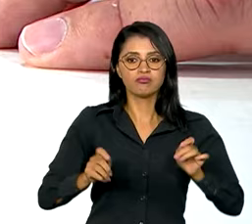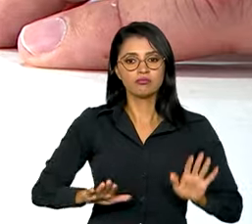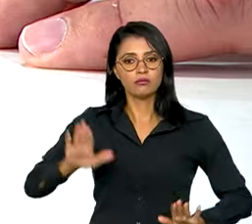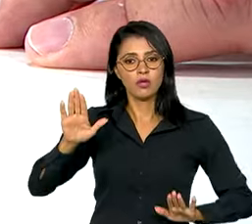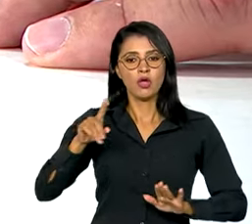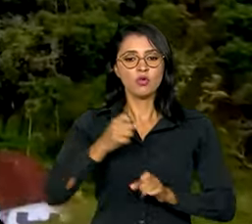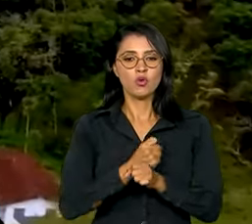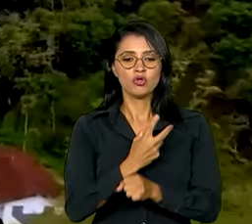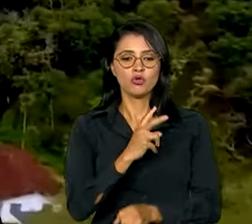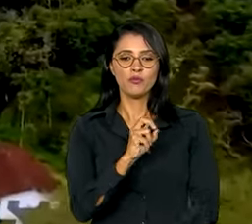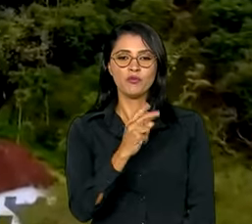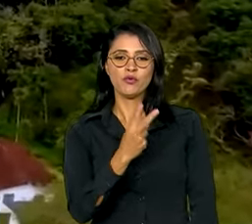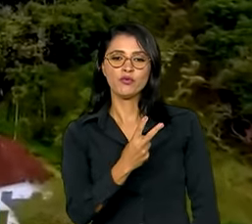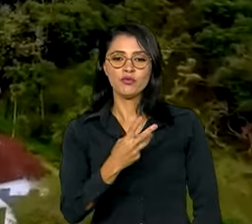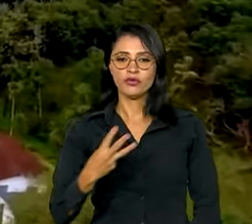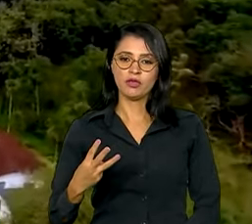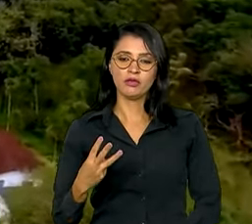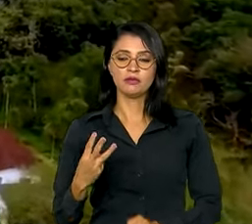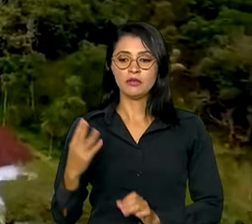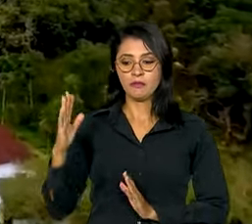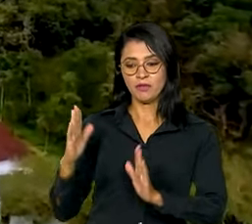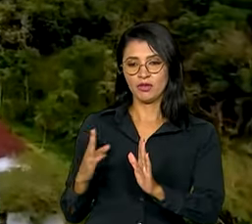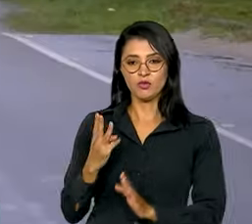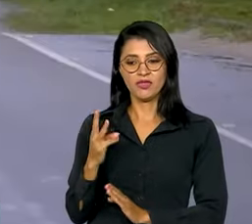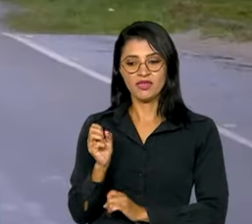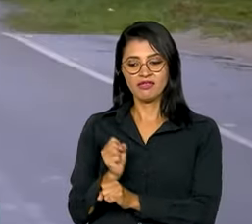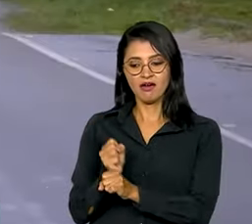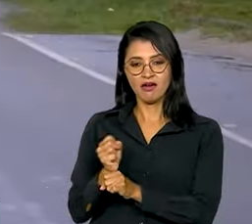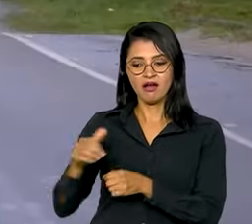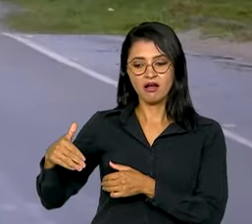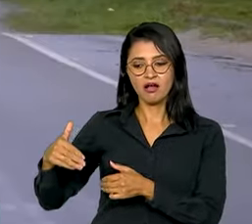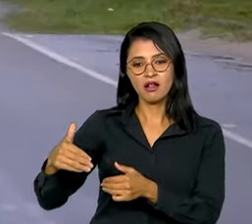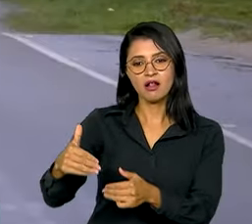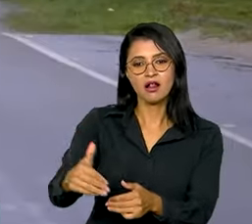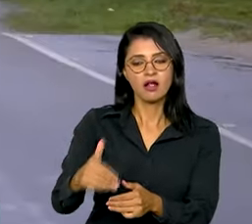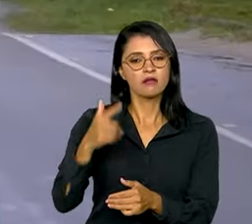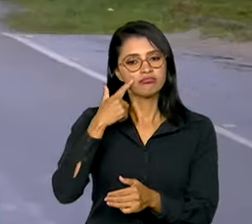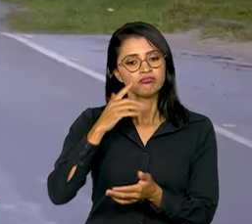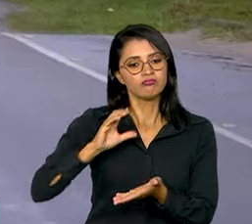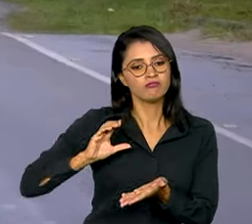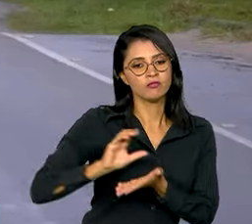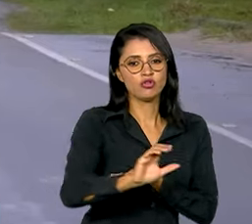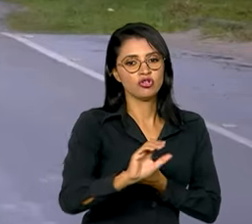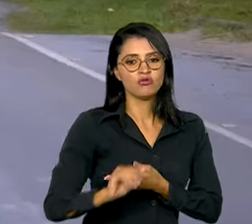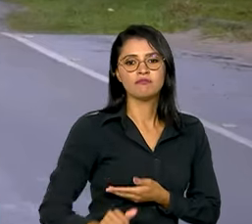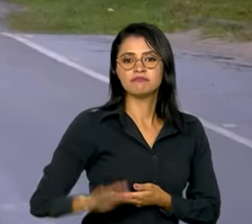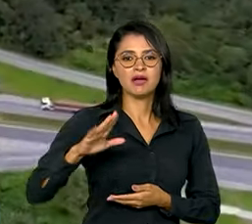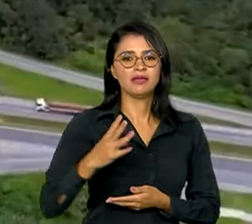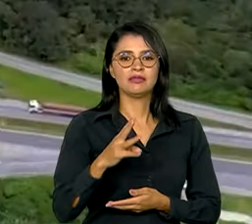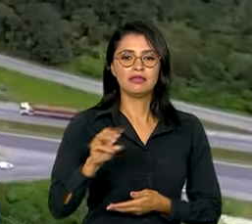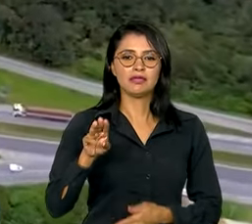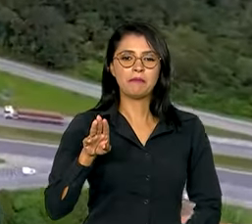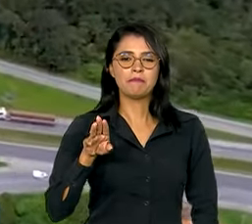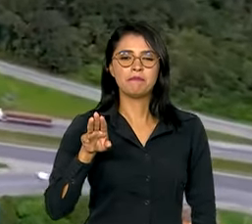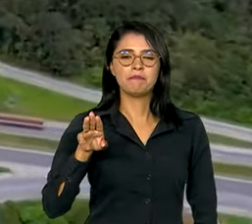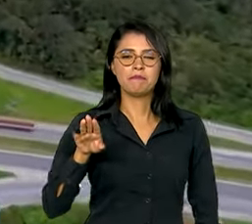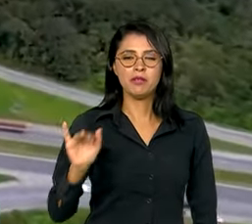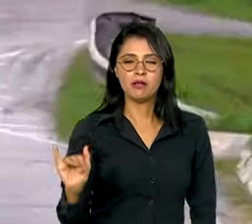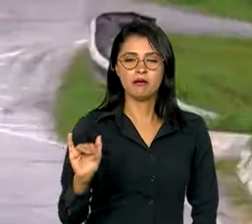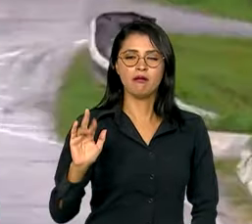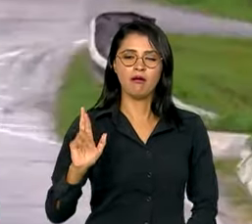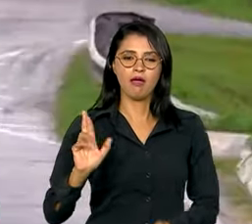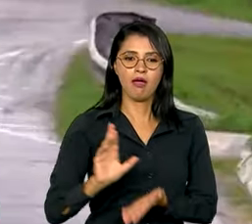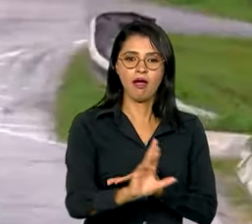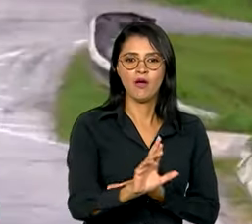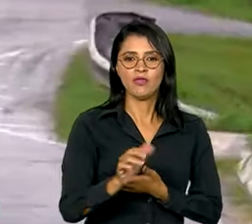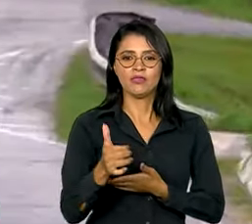2023. Pelos próximos 30 anos, a expectativa é que sejam investidos mais de 30 bilhões de reais nos